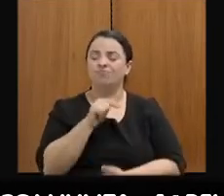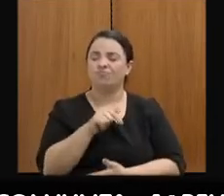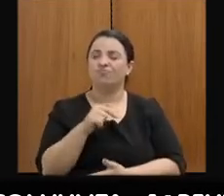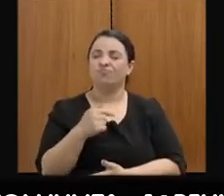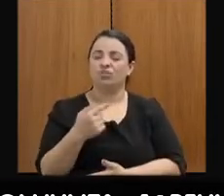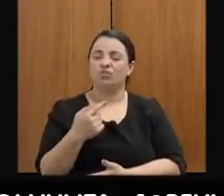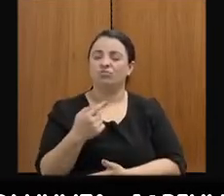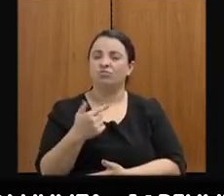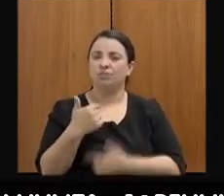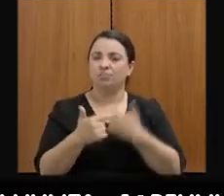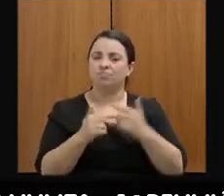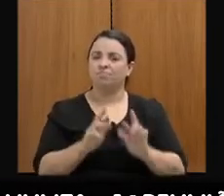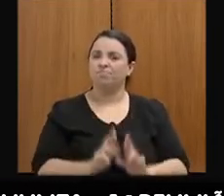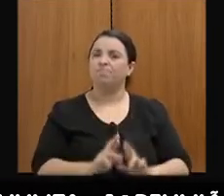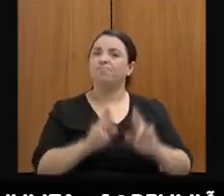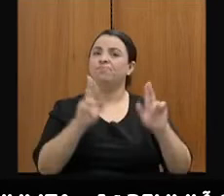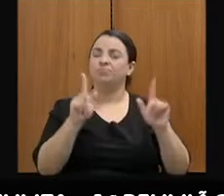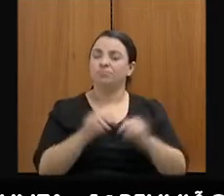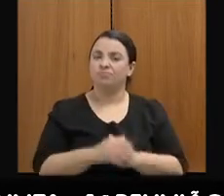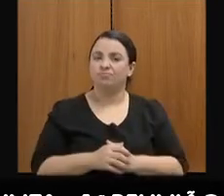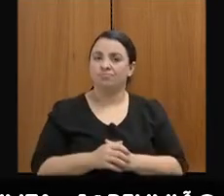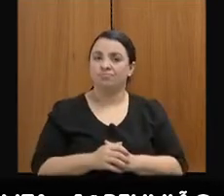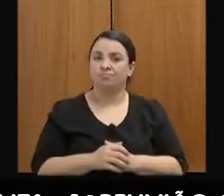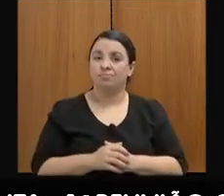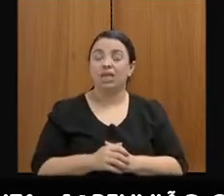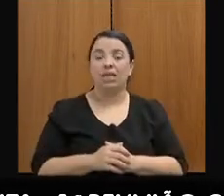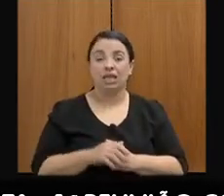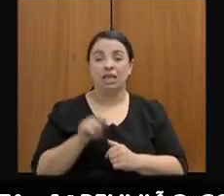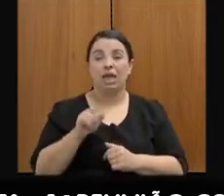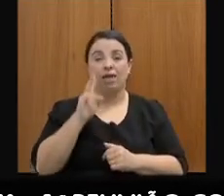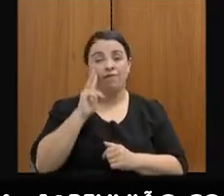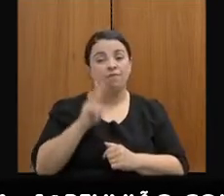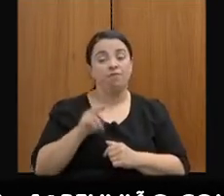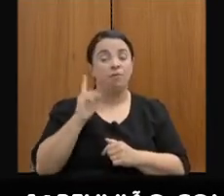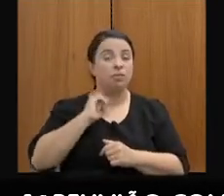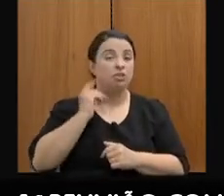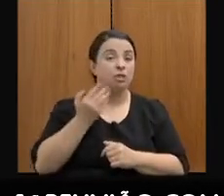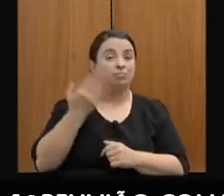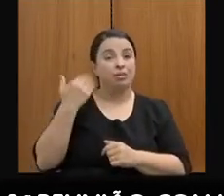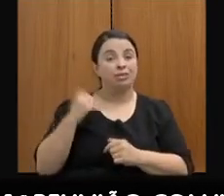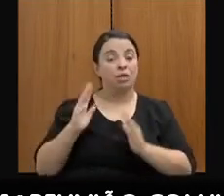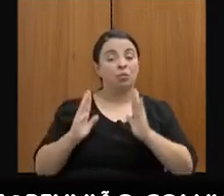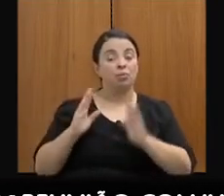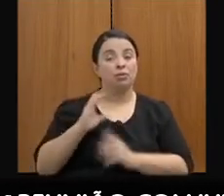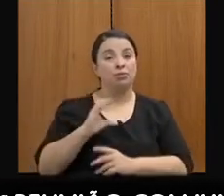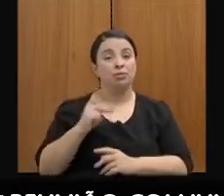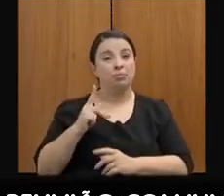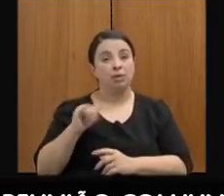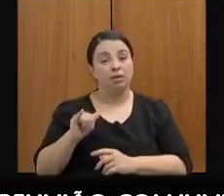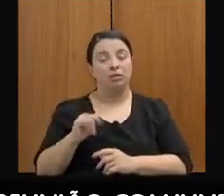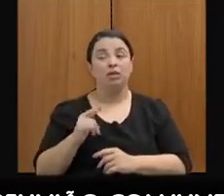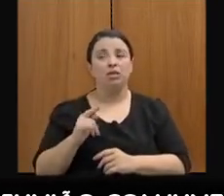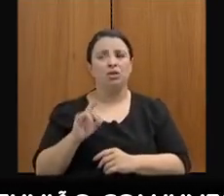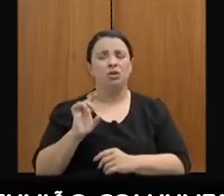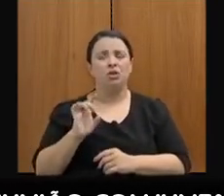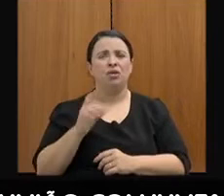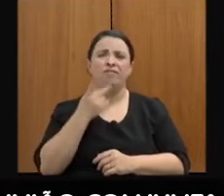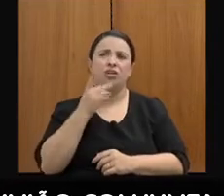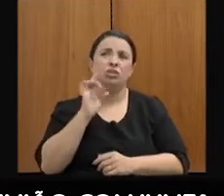Quem pegou Minas no CPI, e eu não estou dizendo de um governo, estou dizendo de todo um